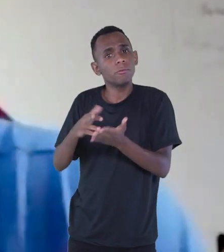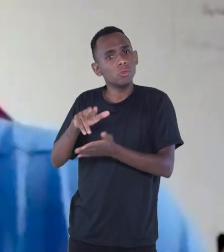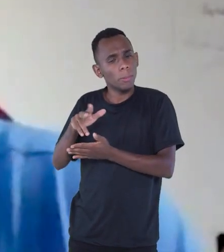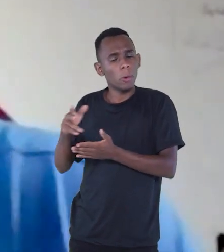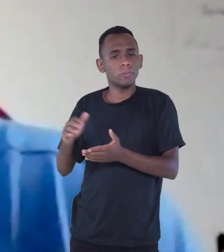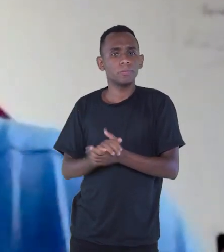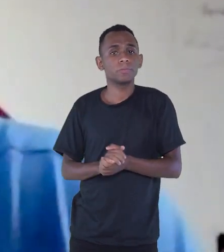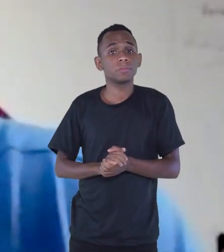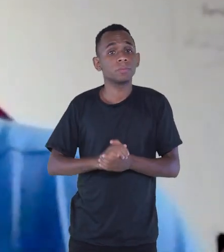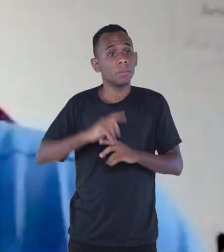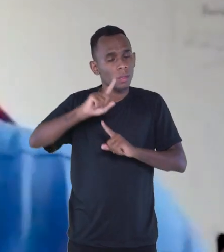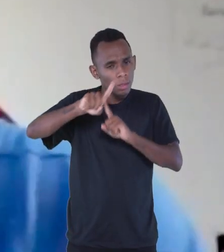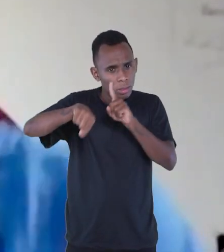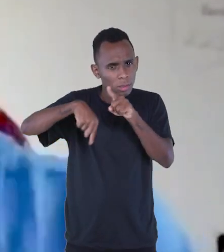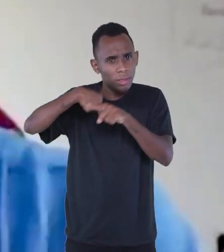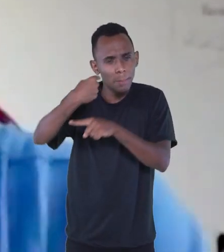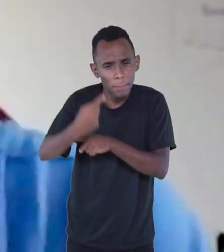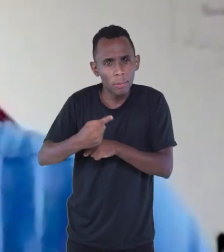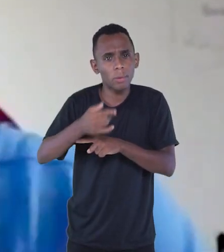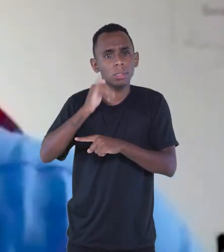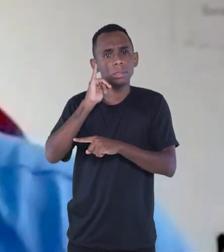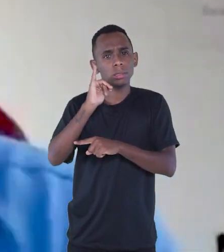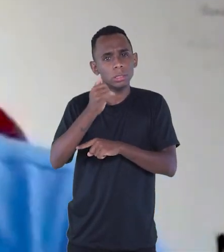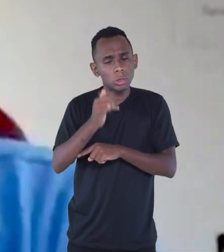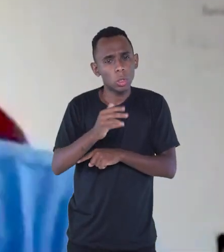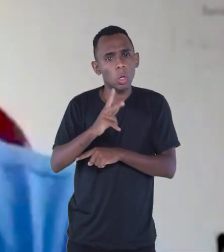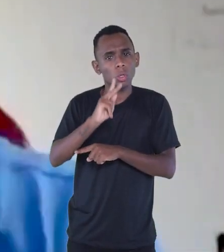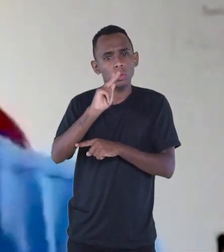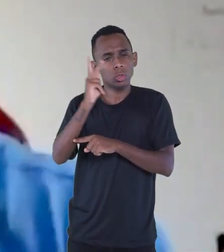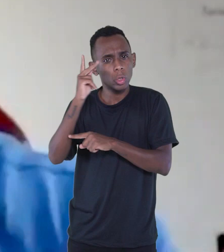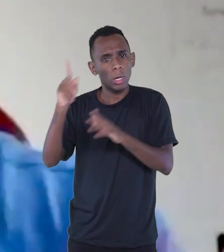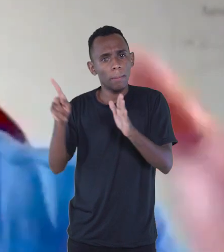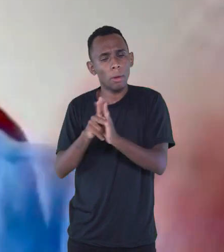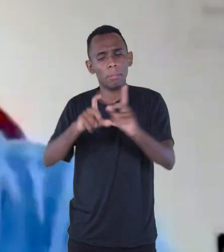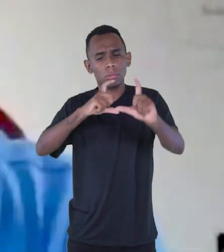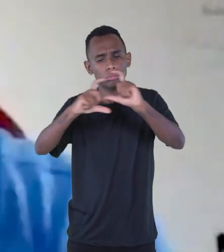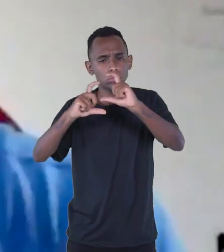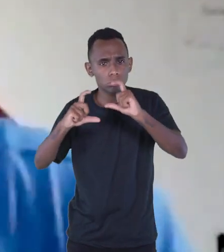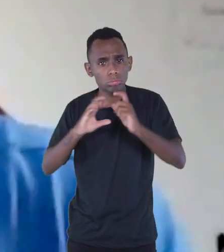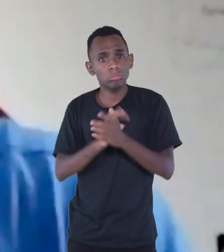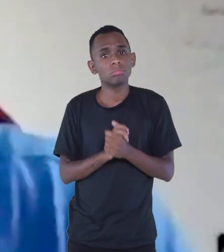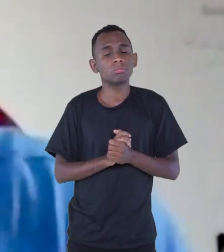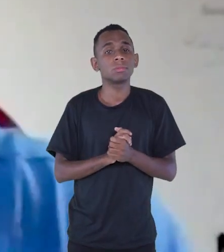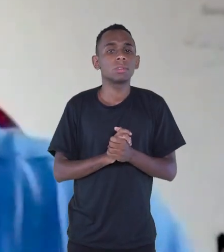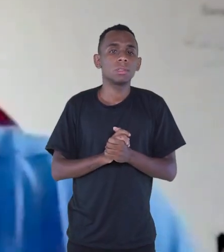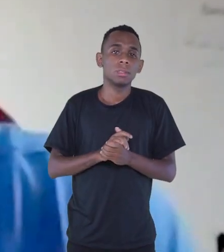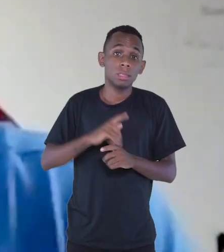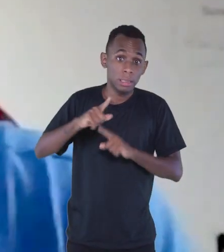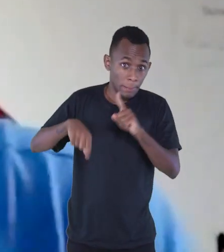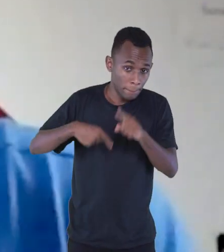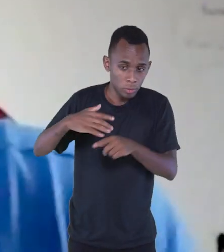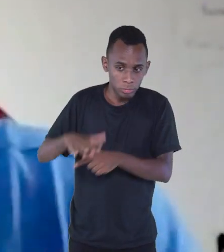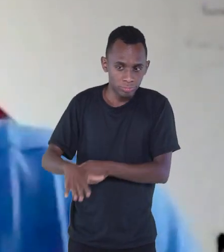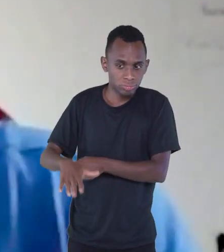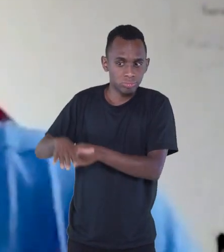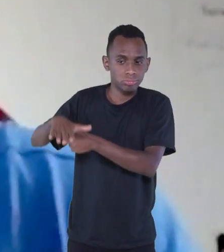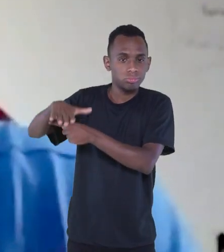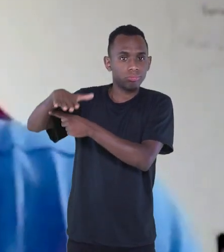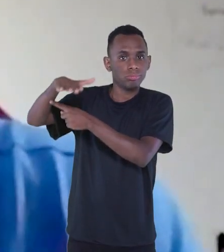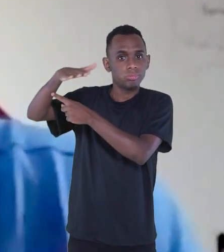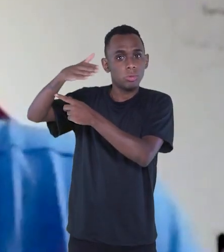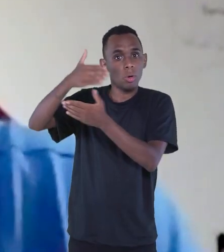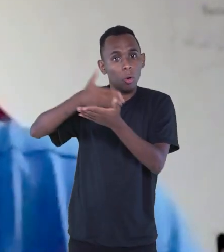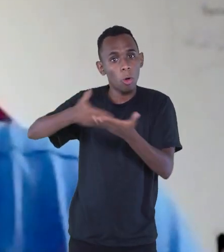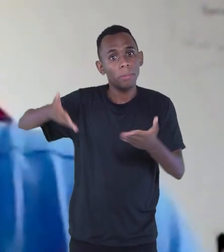período. E depois com as histórias em quadrinhos do Walt Disney. Depois da adolescência, a gente vai frequentar a